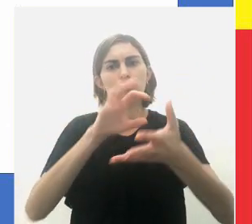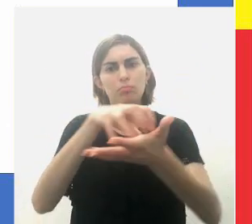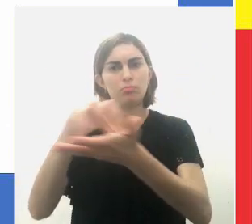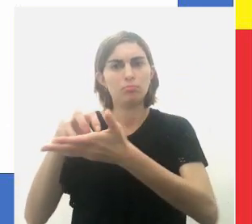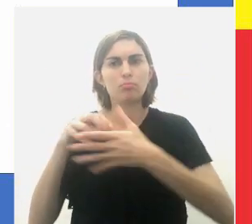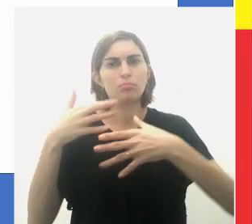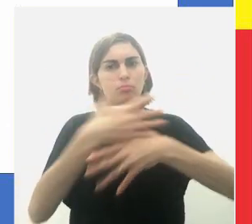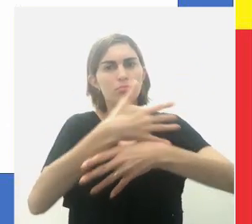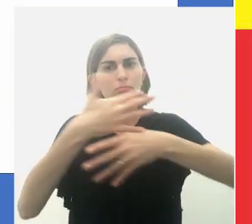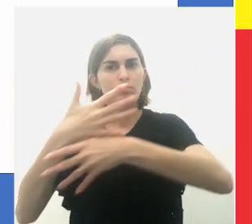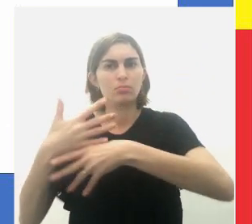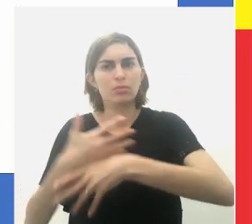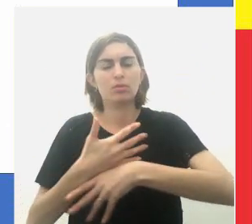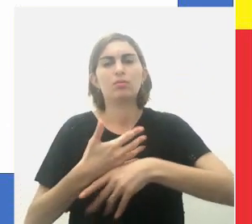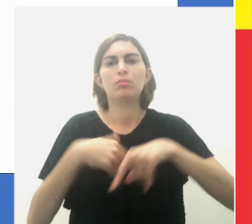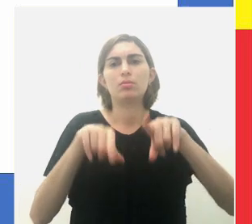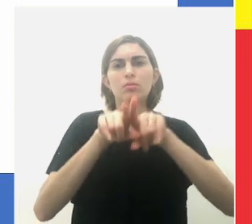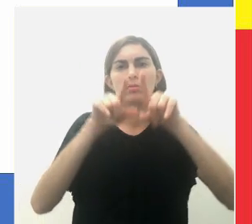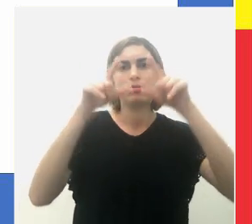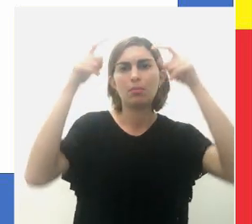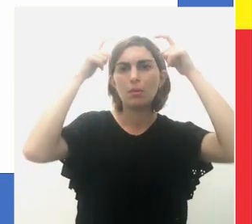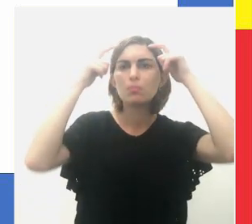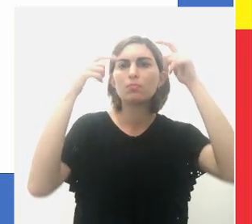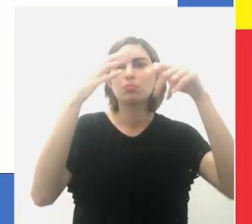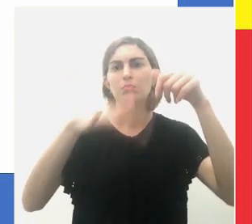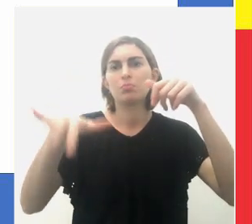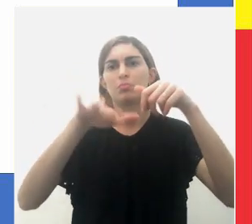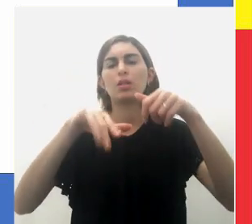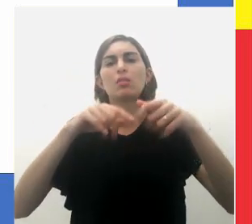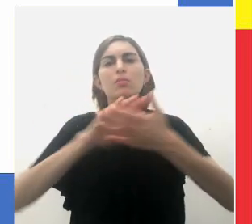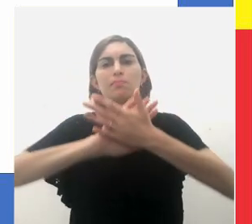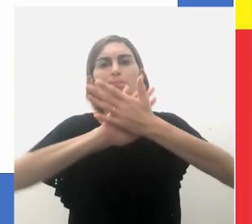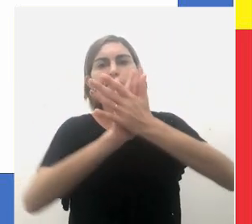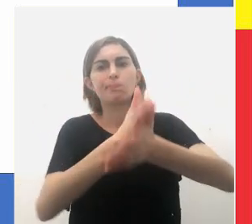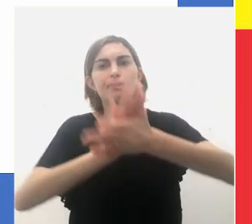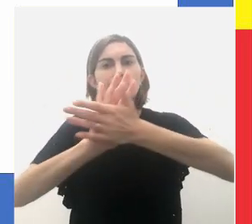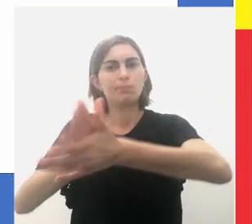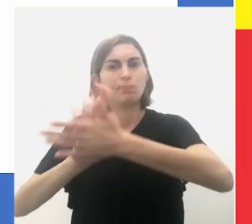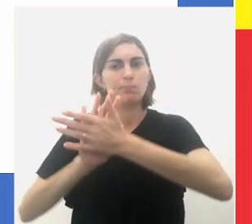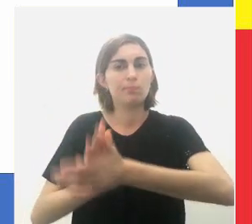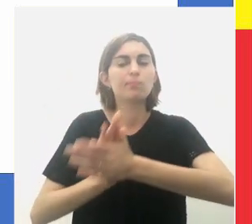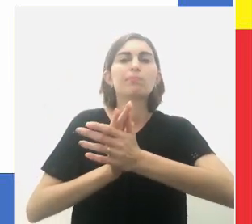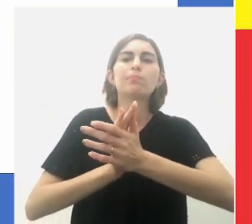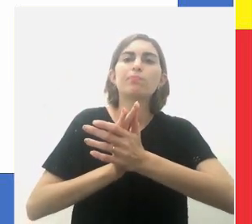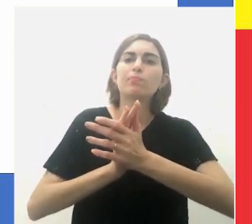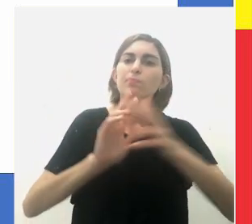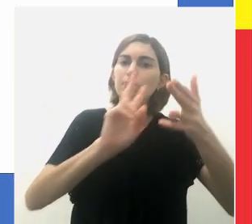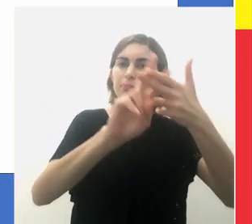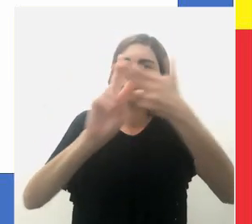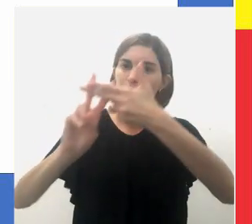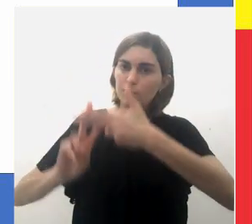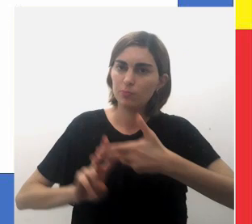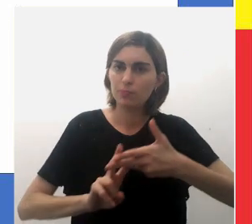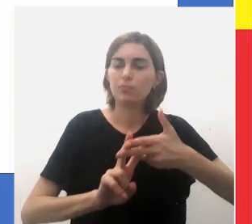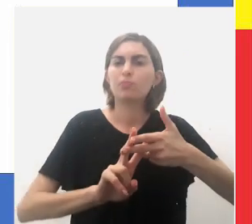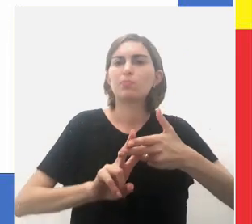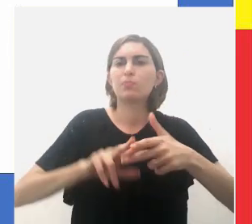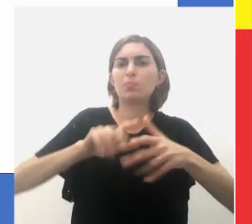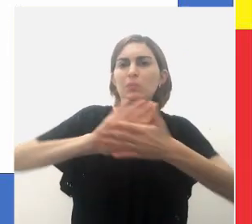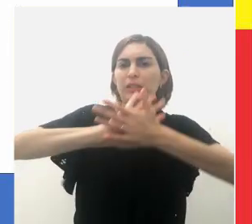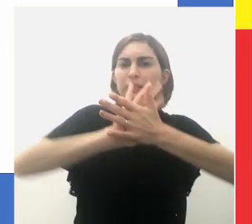urbanos e para a curta, sendo discriminados, presos e